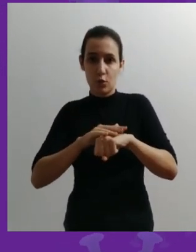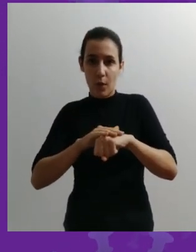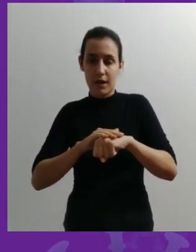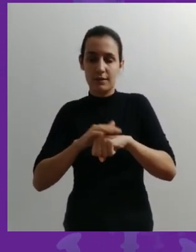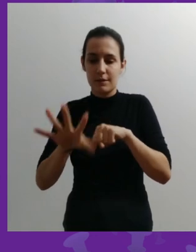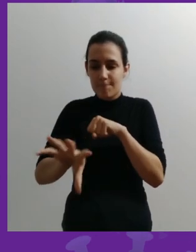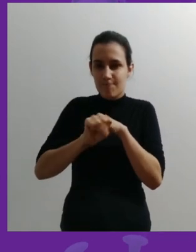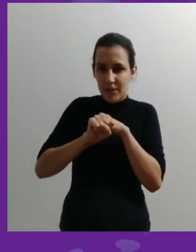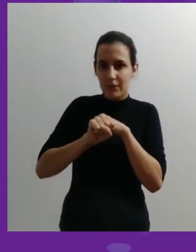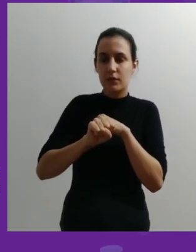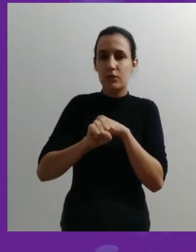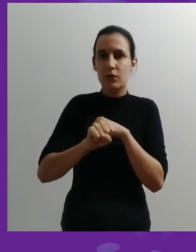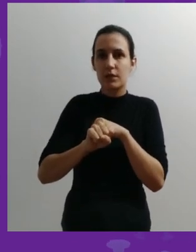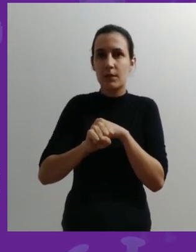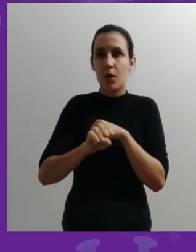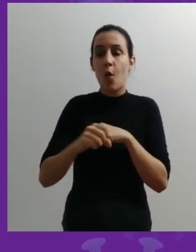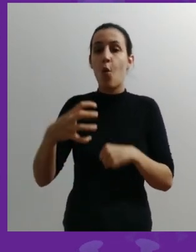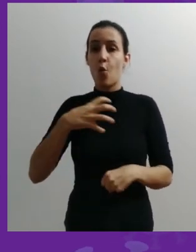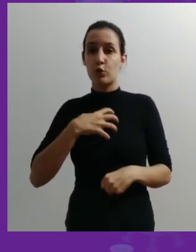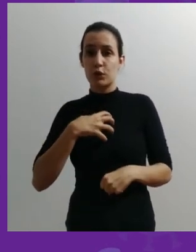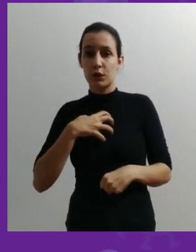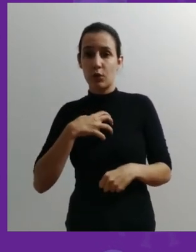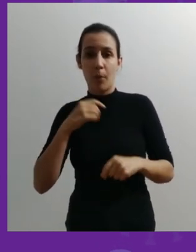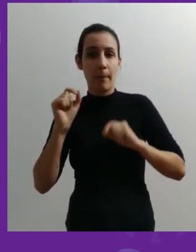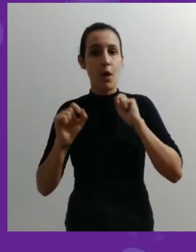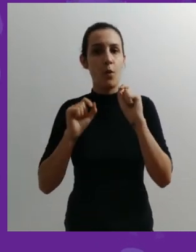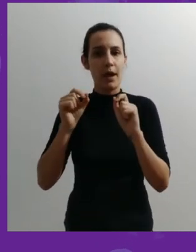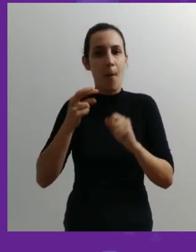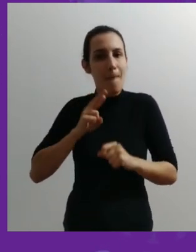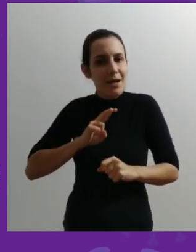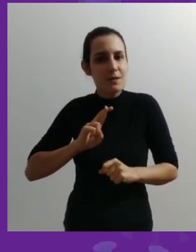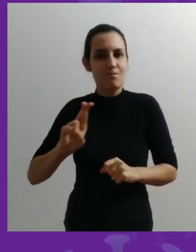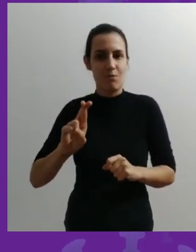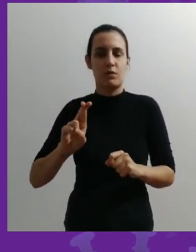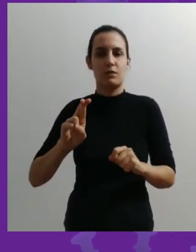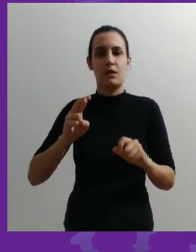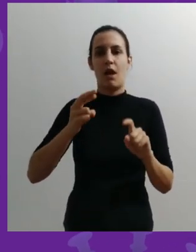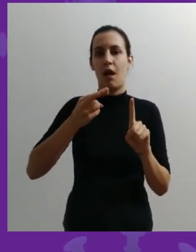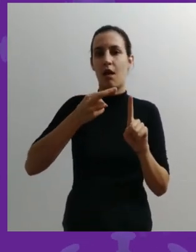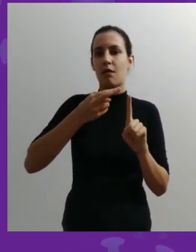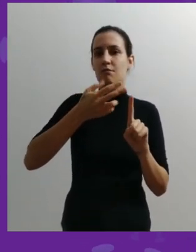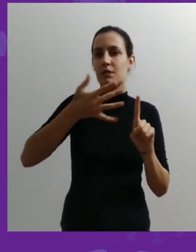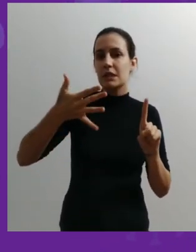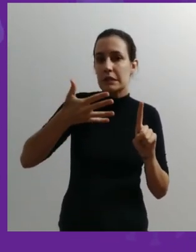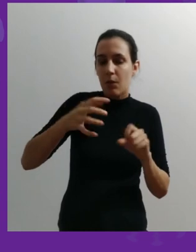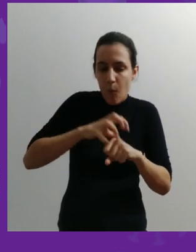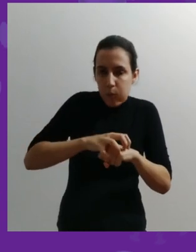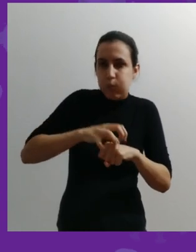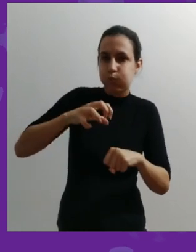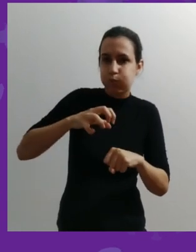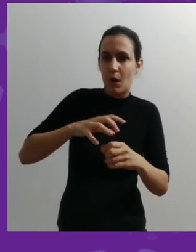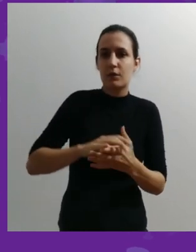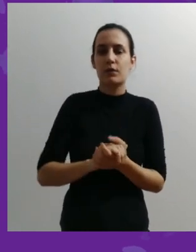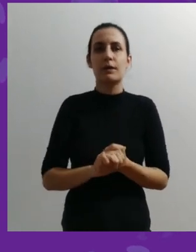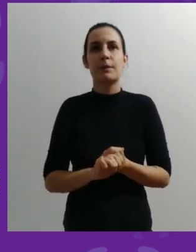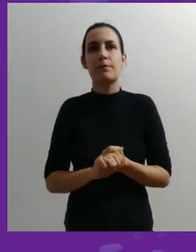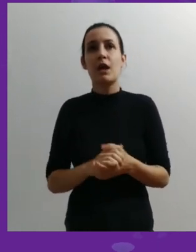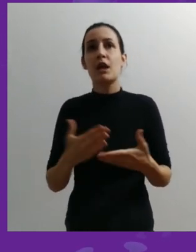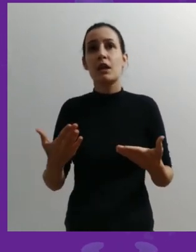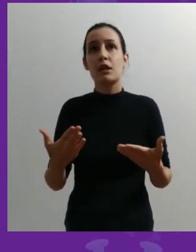infecciosas, o sintoma é resultado de uma resposta inflamatória, de uma atividade inflamatória.